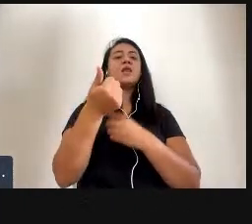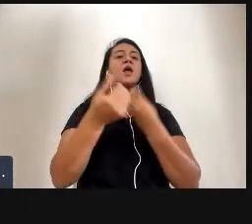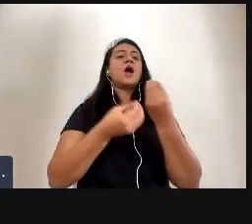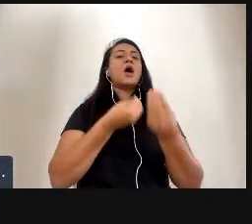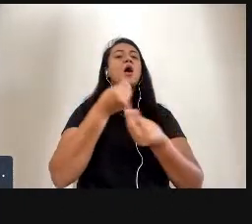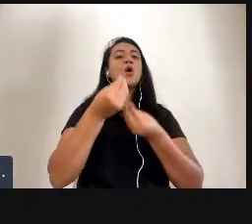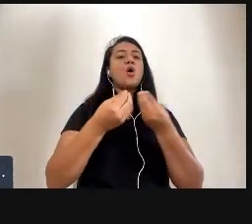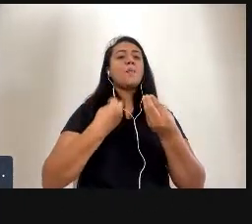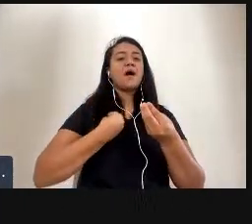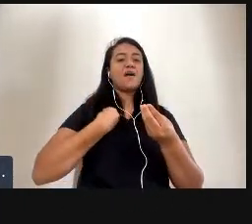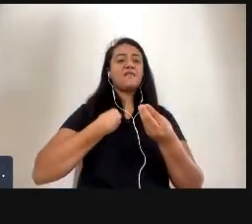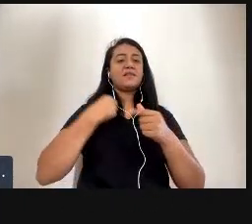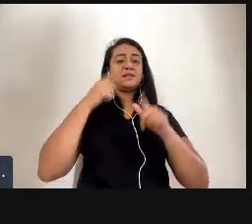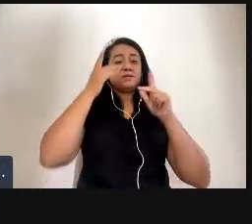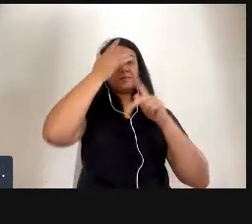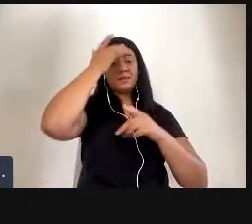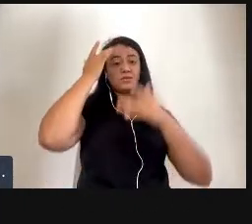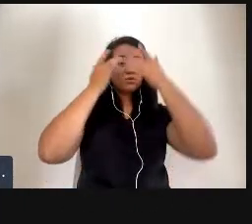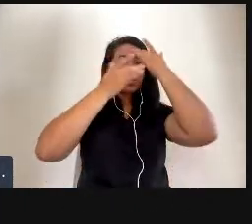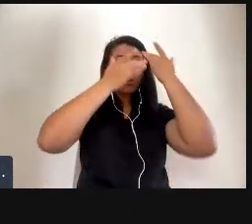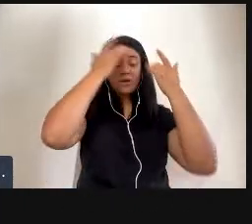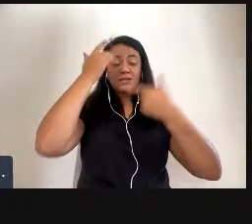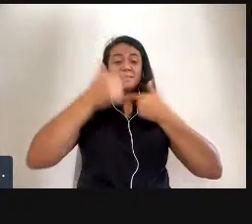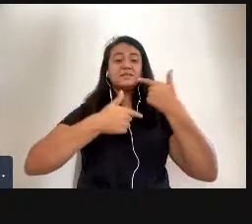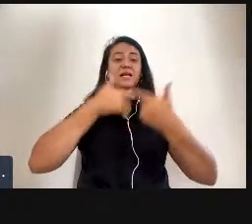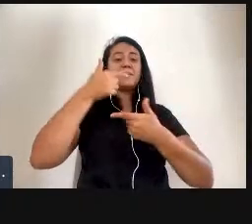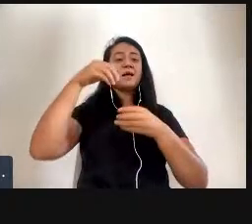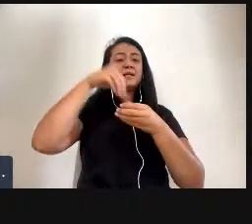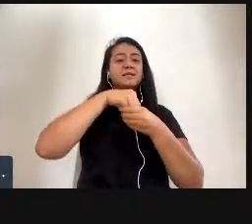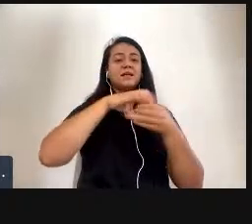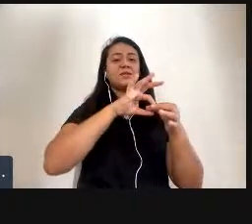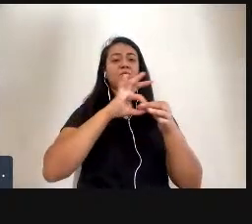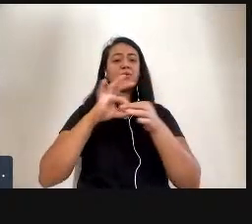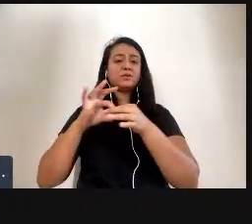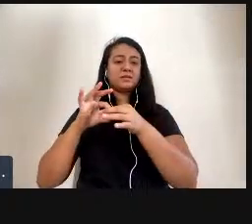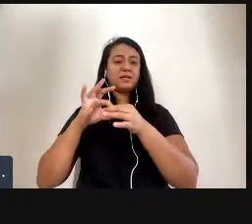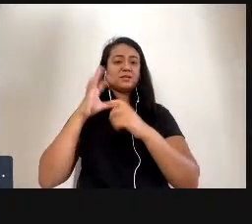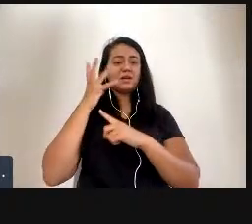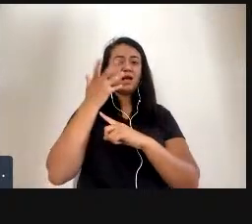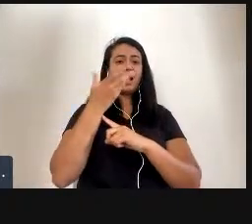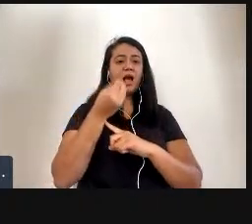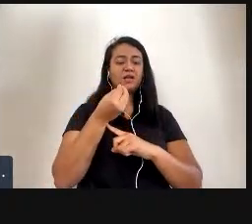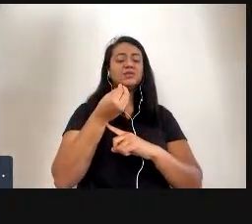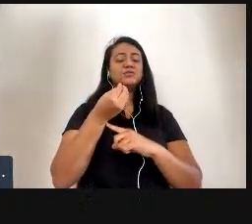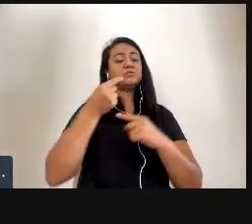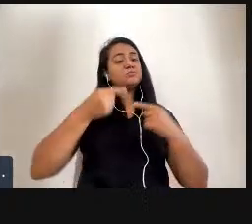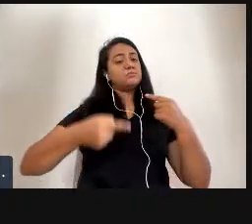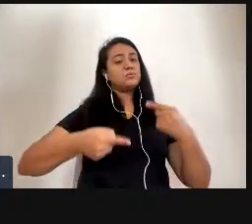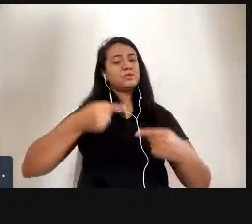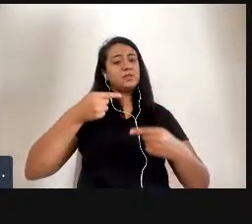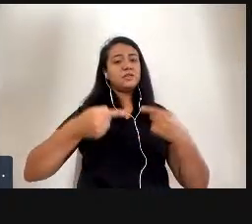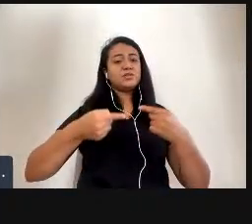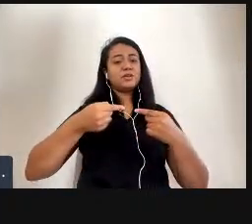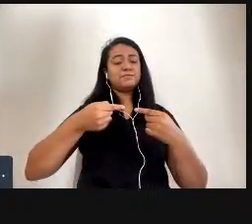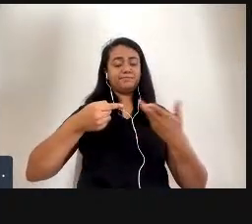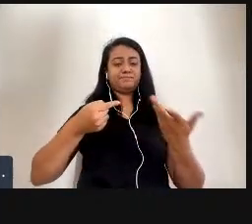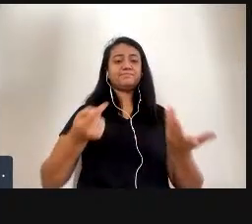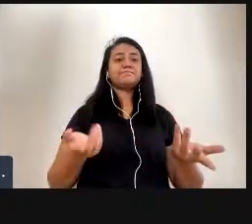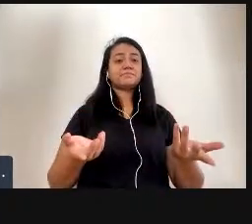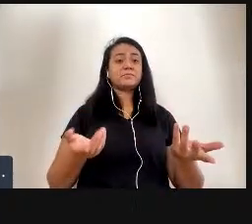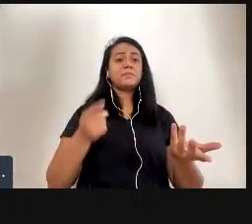artísticas e outras causas sociais e políticas. Então, nesse sentido, muitas vezes o ativismo artístico não